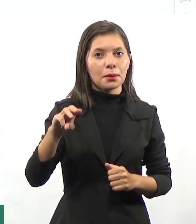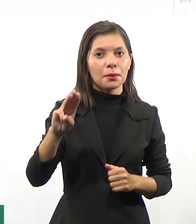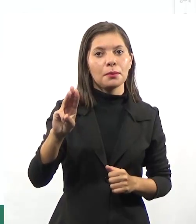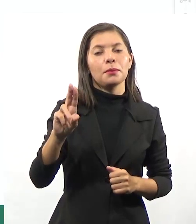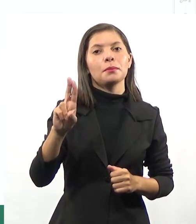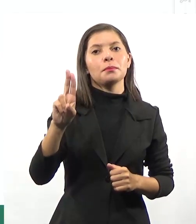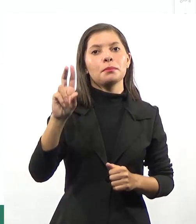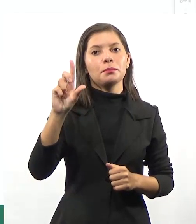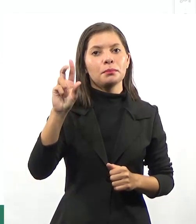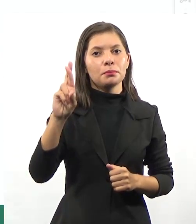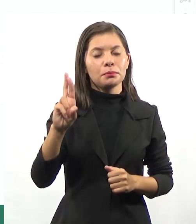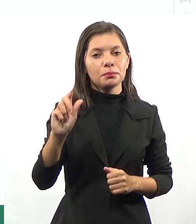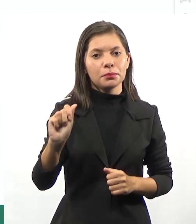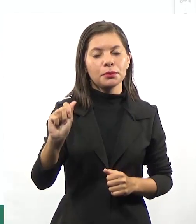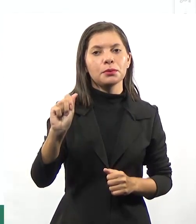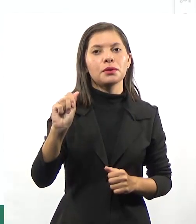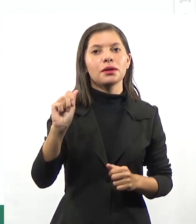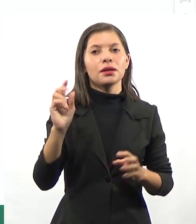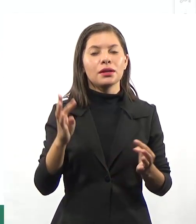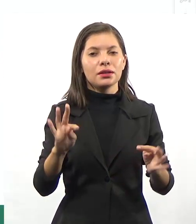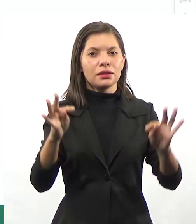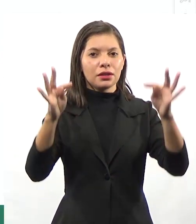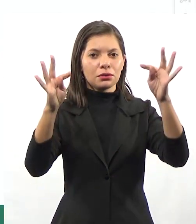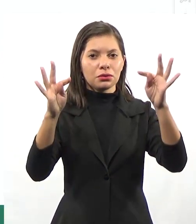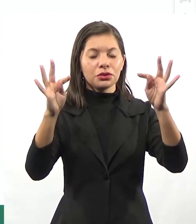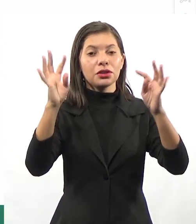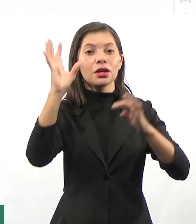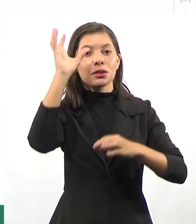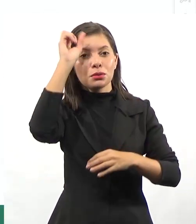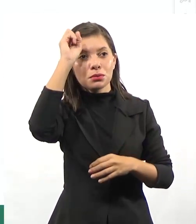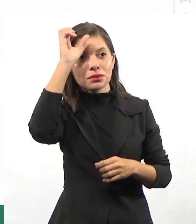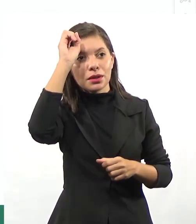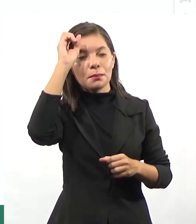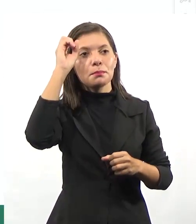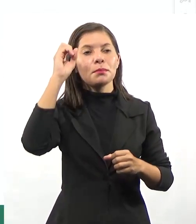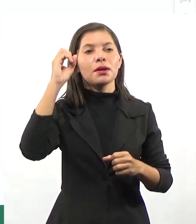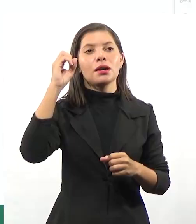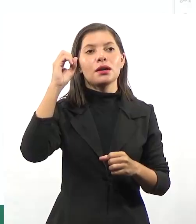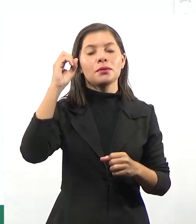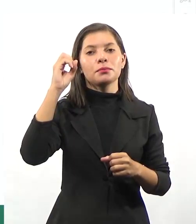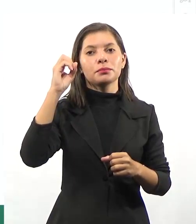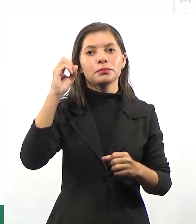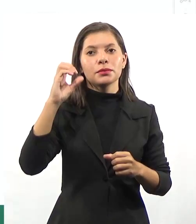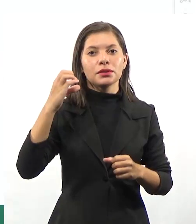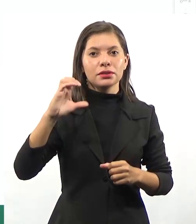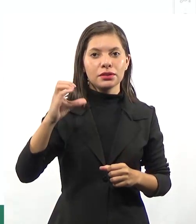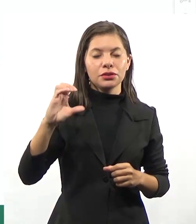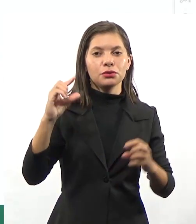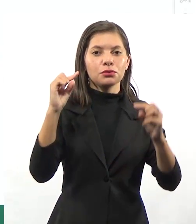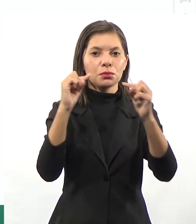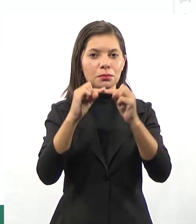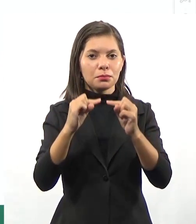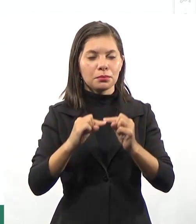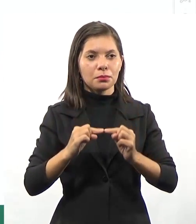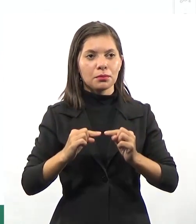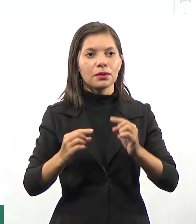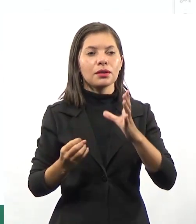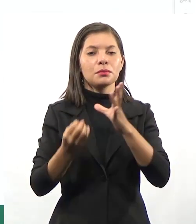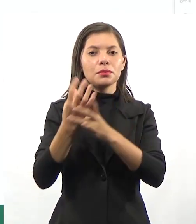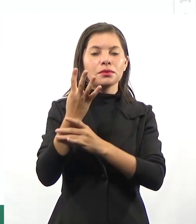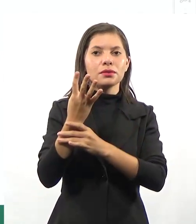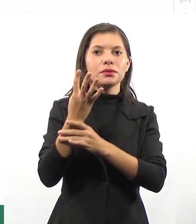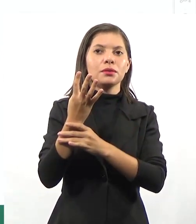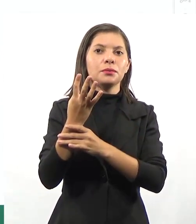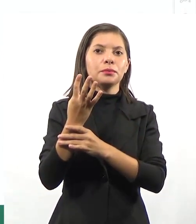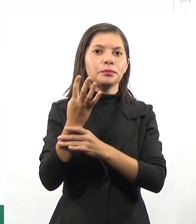consiste no saber, conhecimentos científicos aplicados à produção. Historicamente acumulado através da